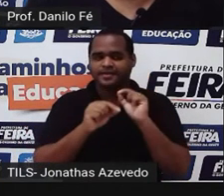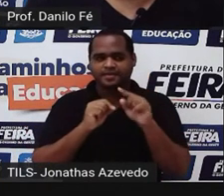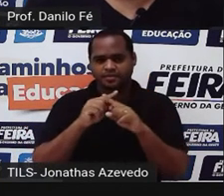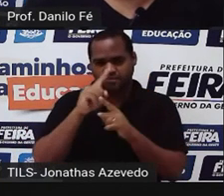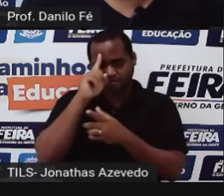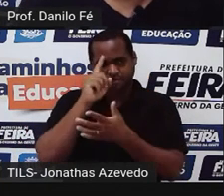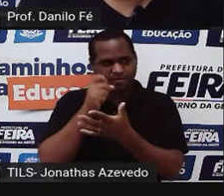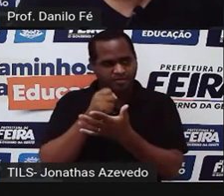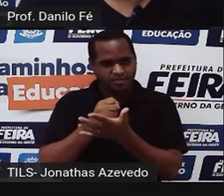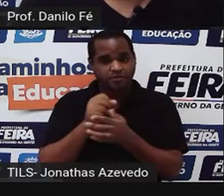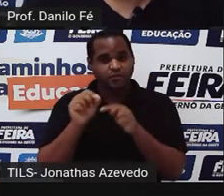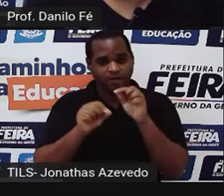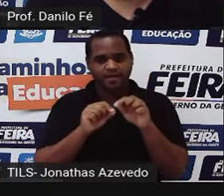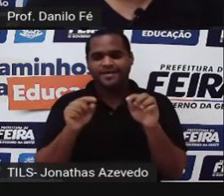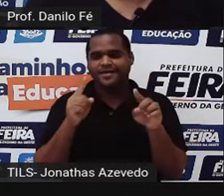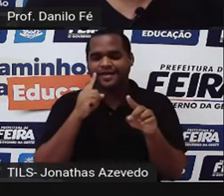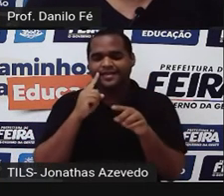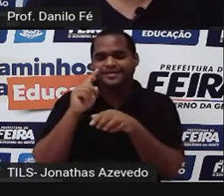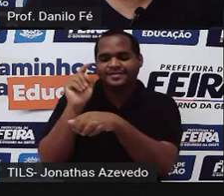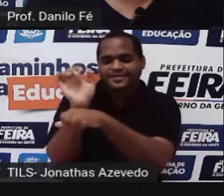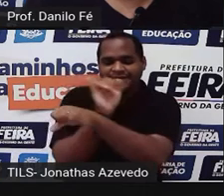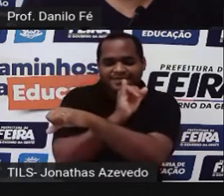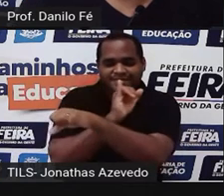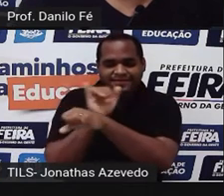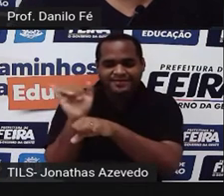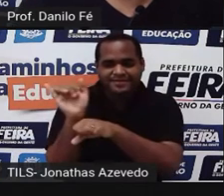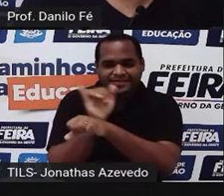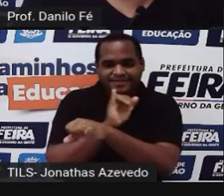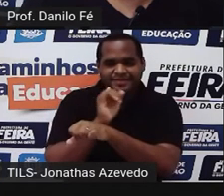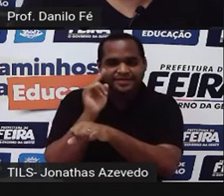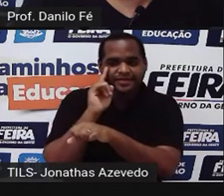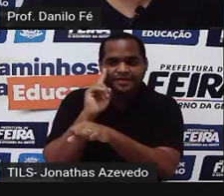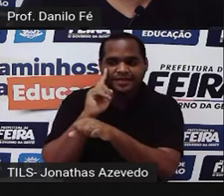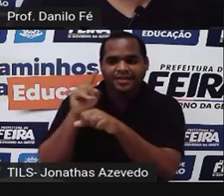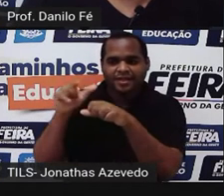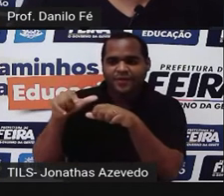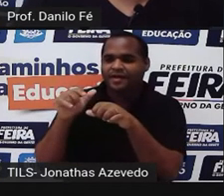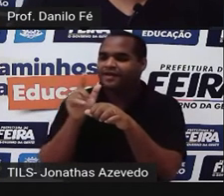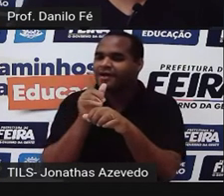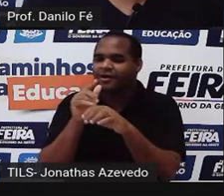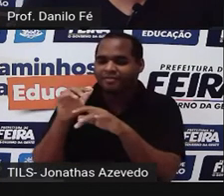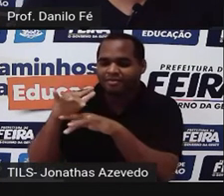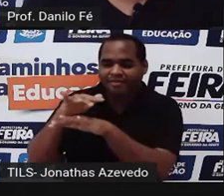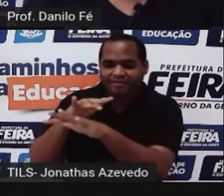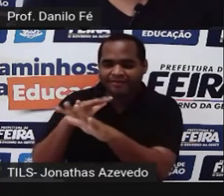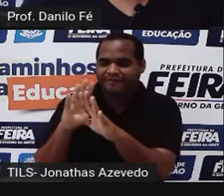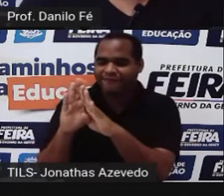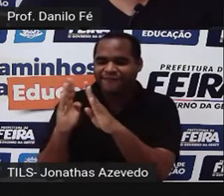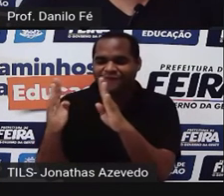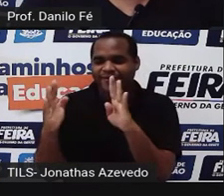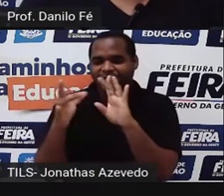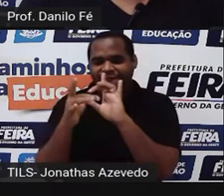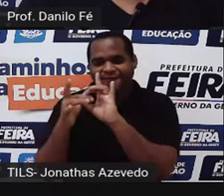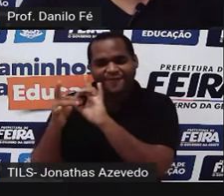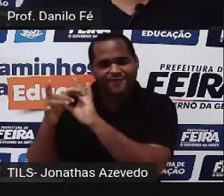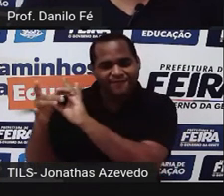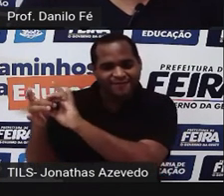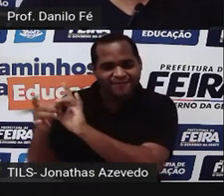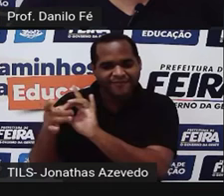decisão estratégica muito importante, que é a abertura dos portos do Brasil às nações amígicas. Quer dizer,